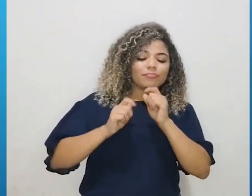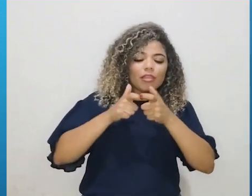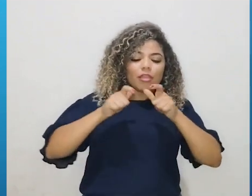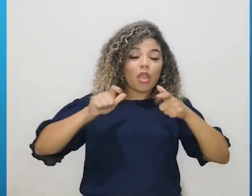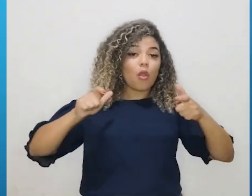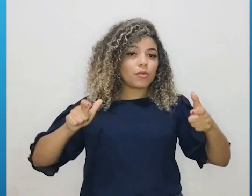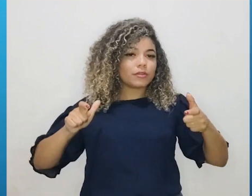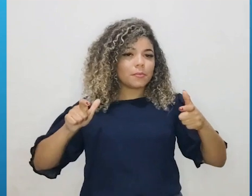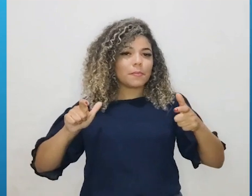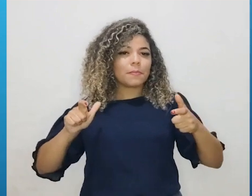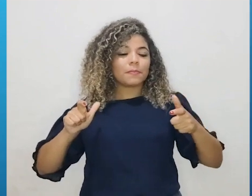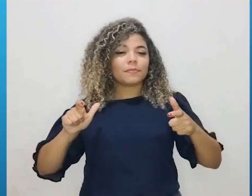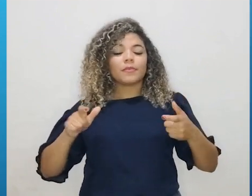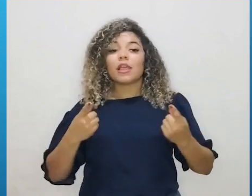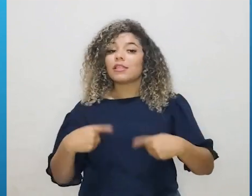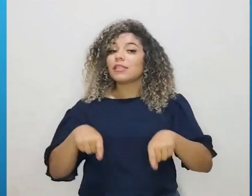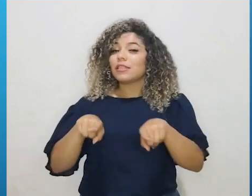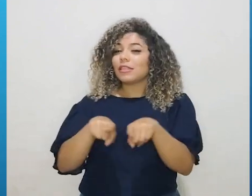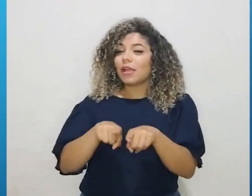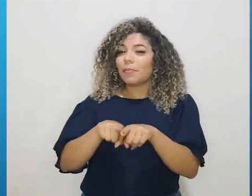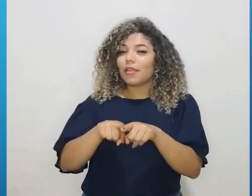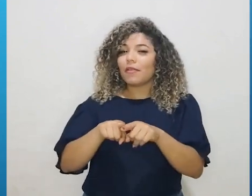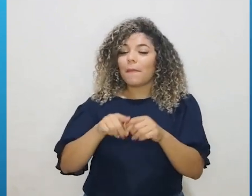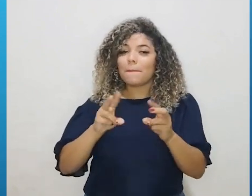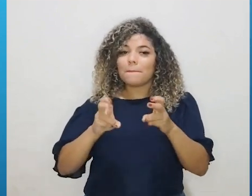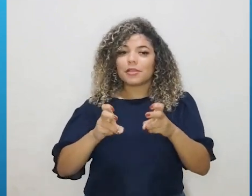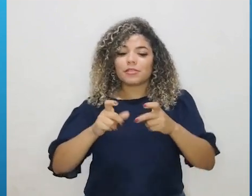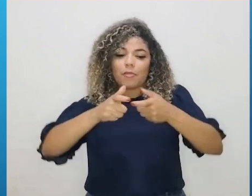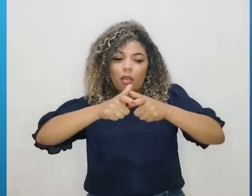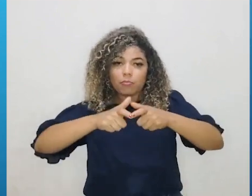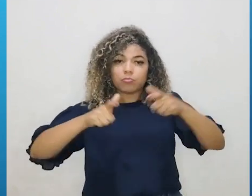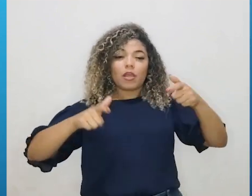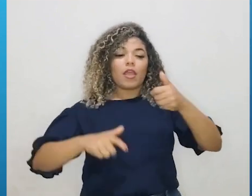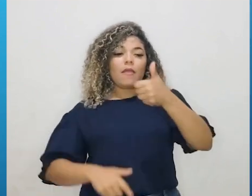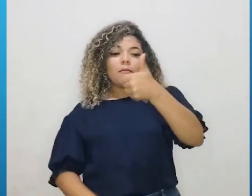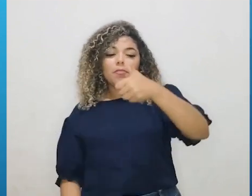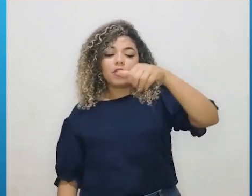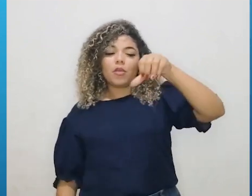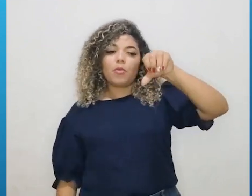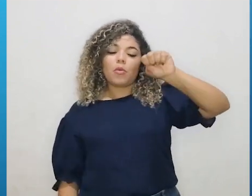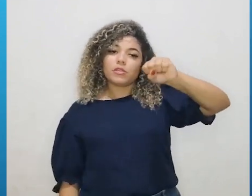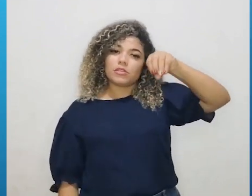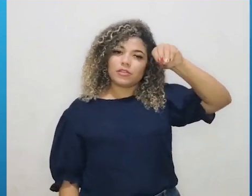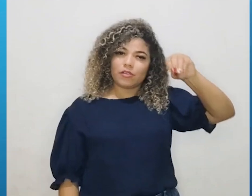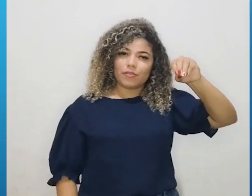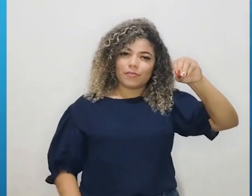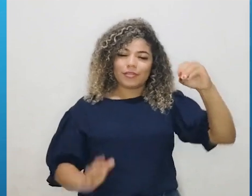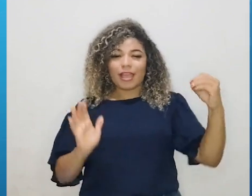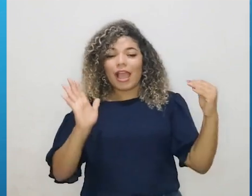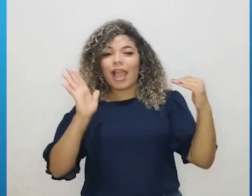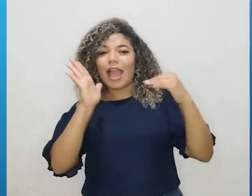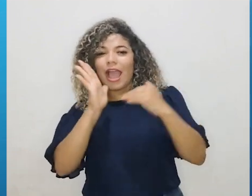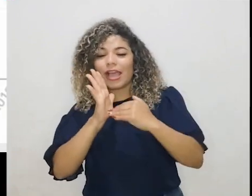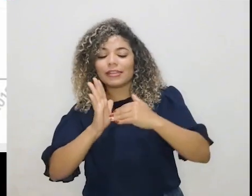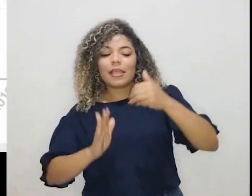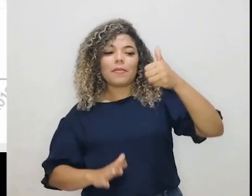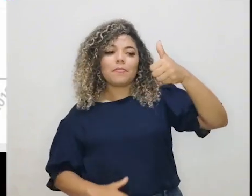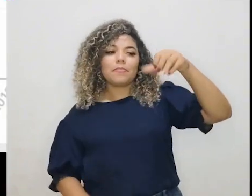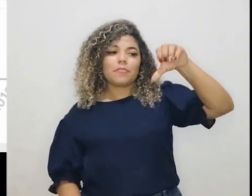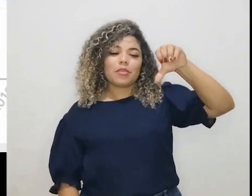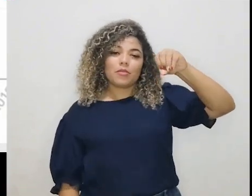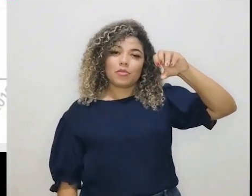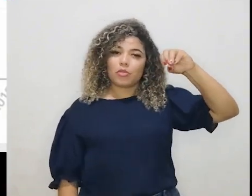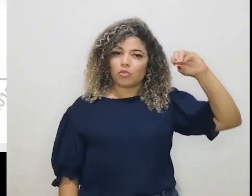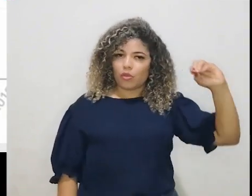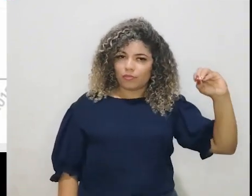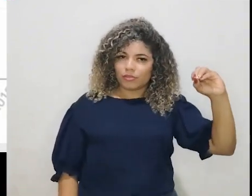E aqui a gente já tem um grande aumento de 1890 a 1900. Então,